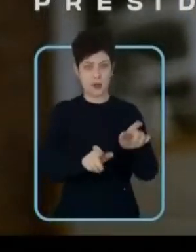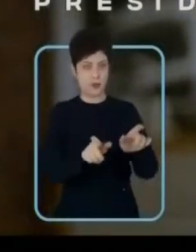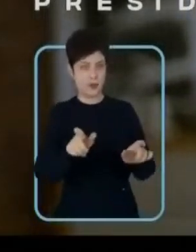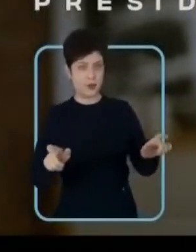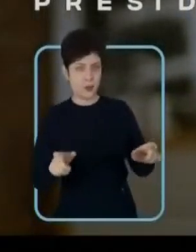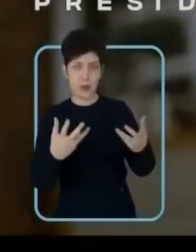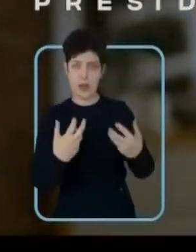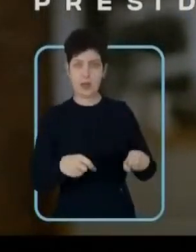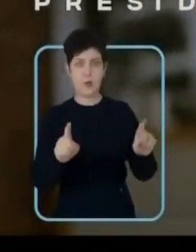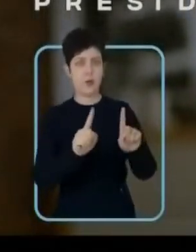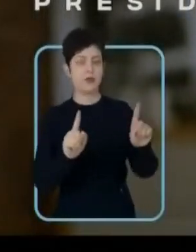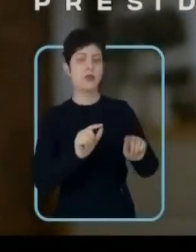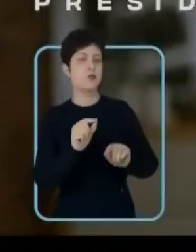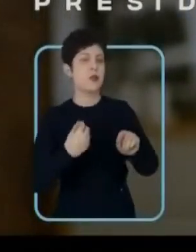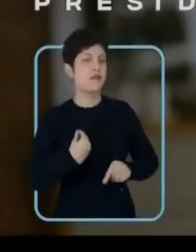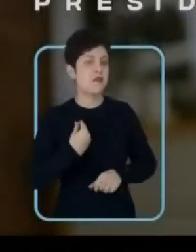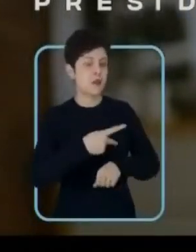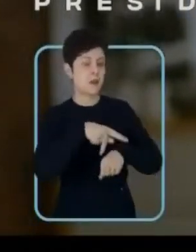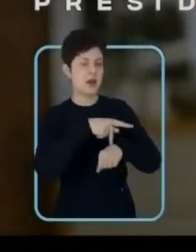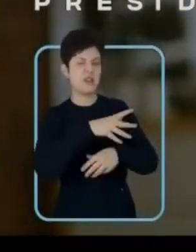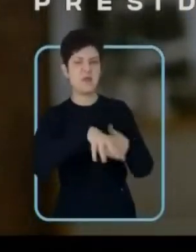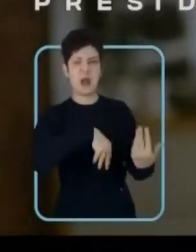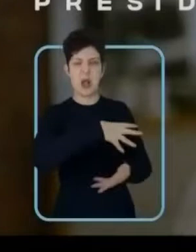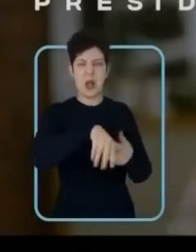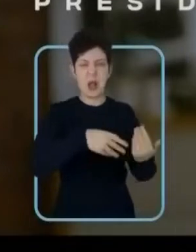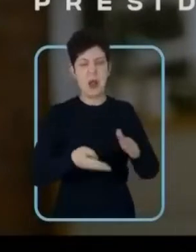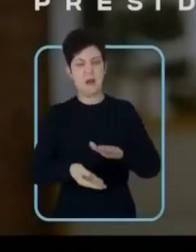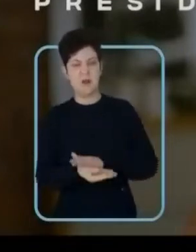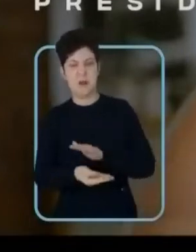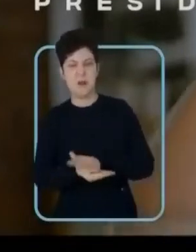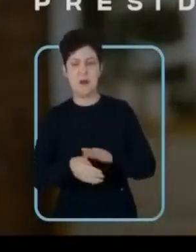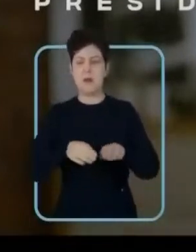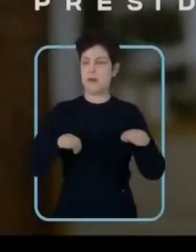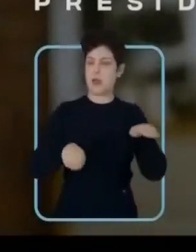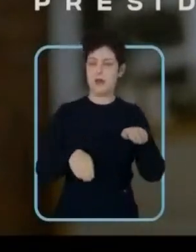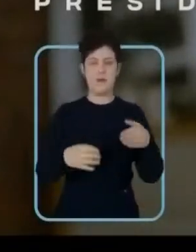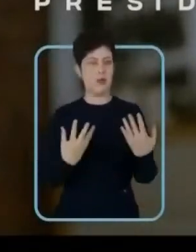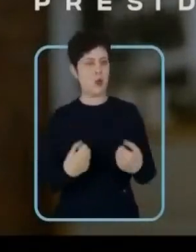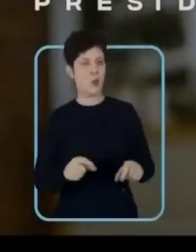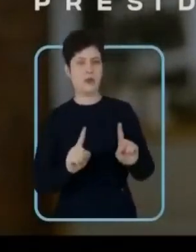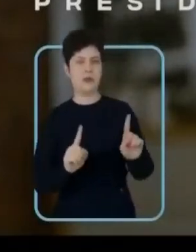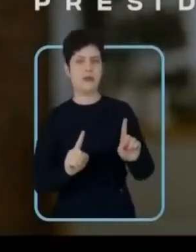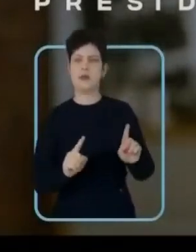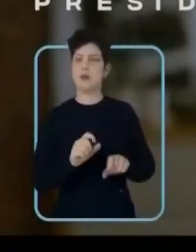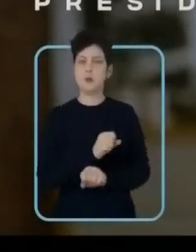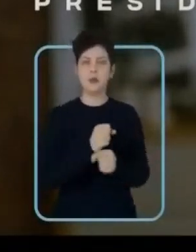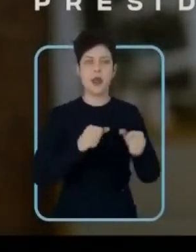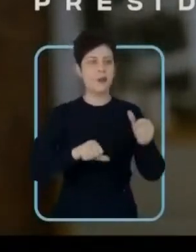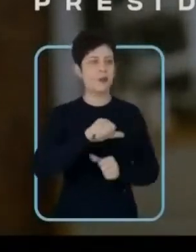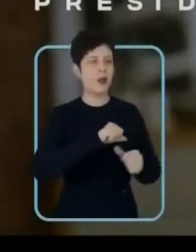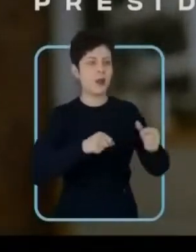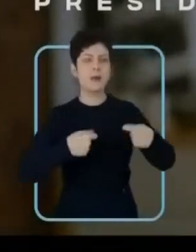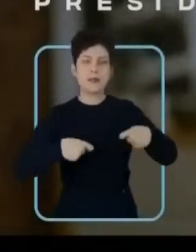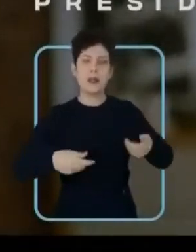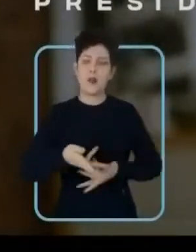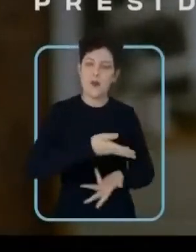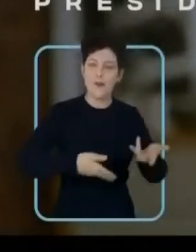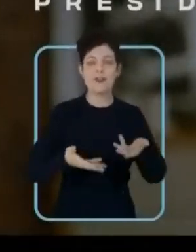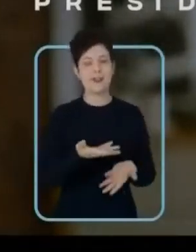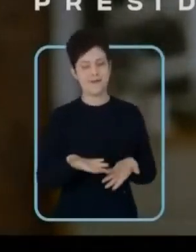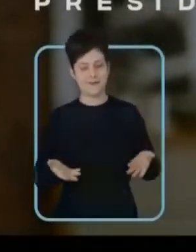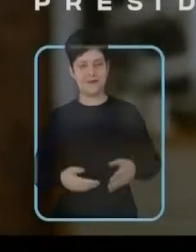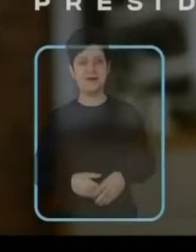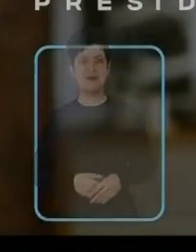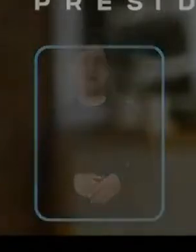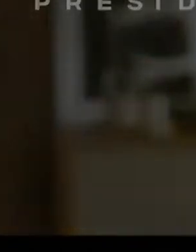de pessoas que não aceitam mais viver num país bagunçado, corrupto e desigual. E é impossível mudar essa realidade sem